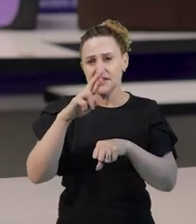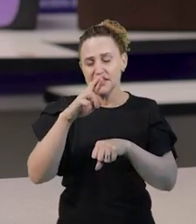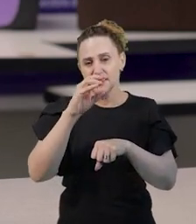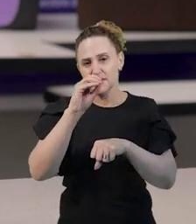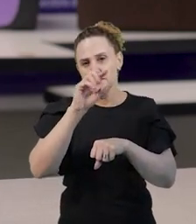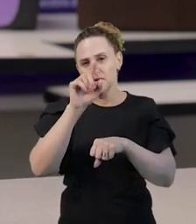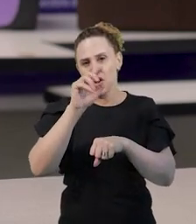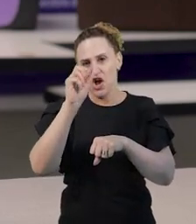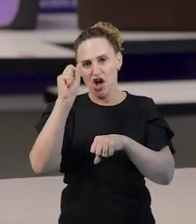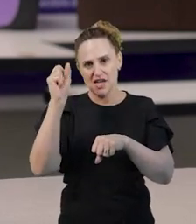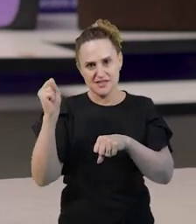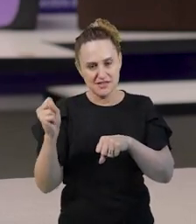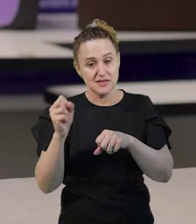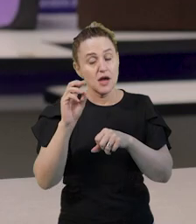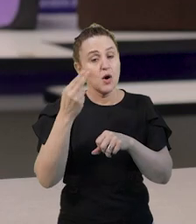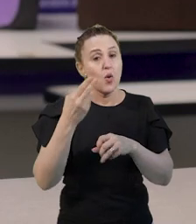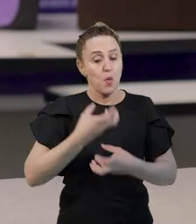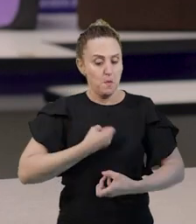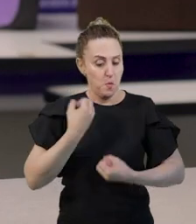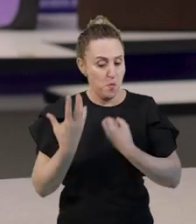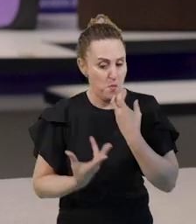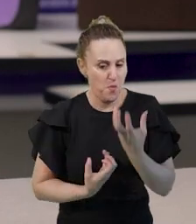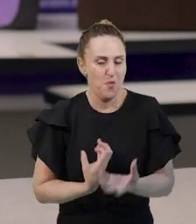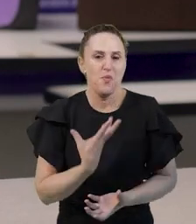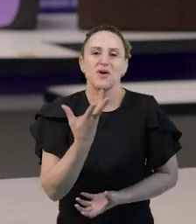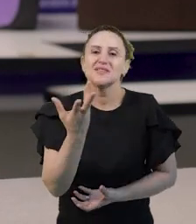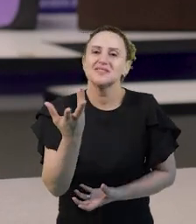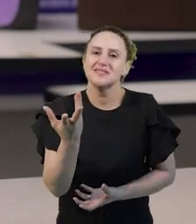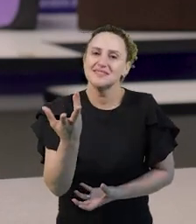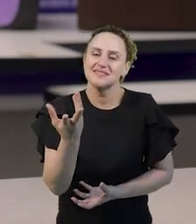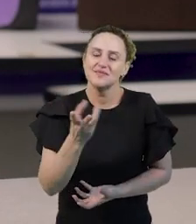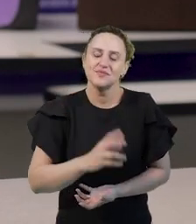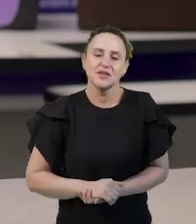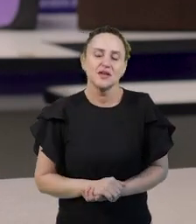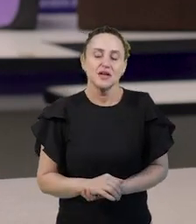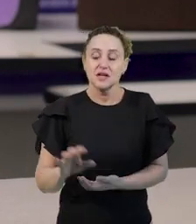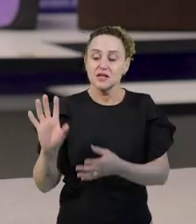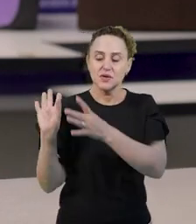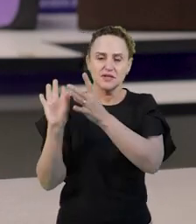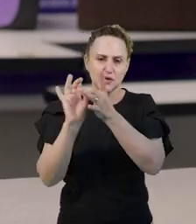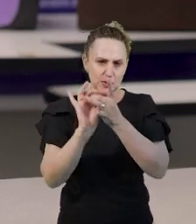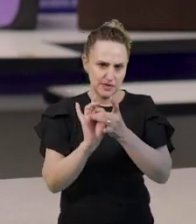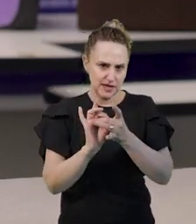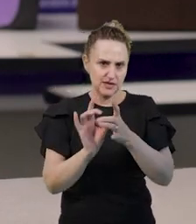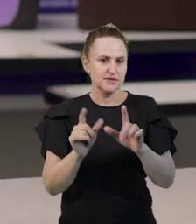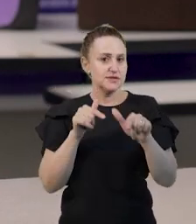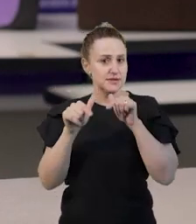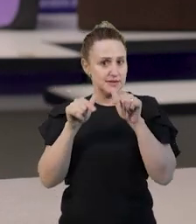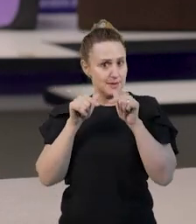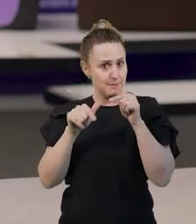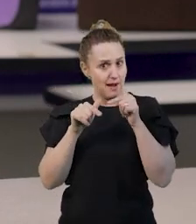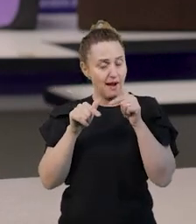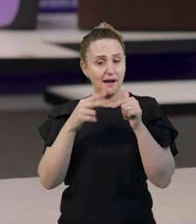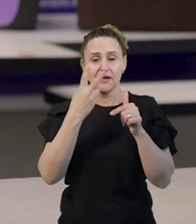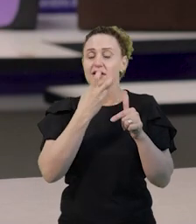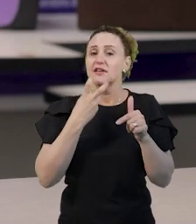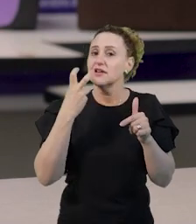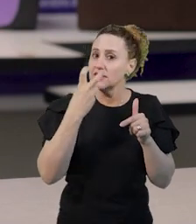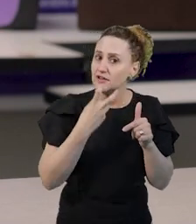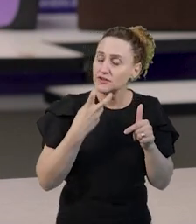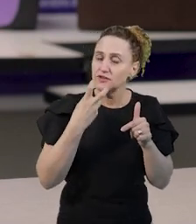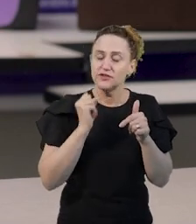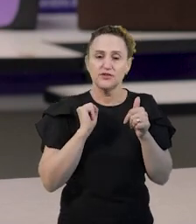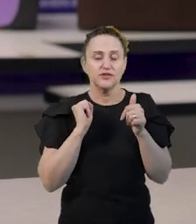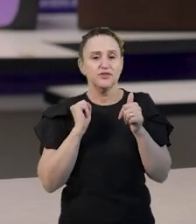Nesse contexto que nós estamos colocando, trabalho com as questões da oralidade, da leitura e da escrita,